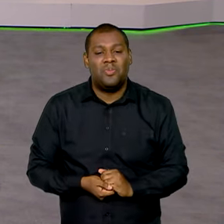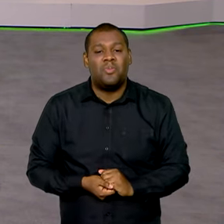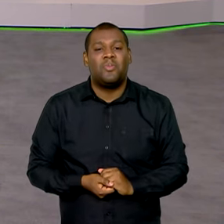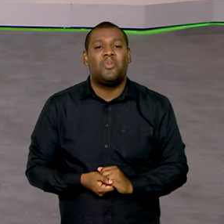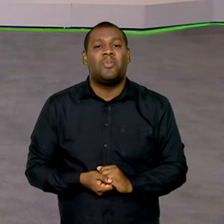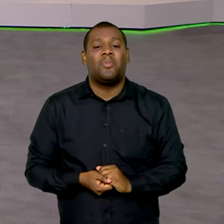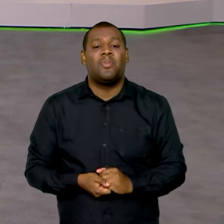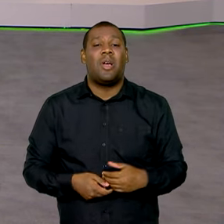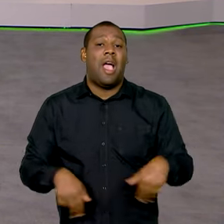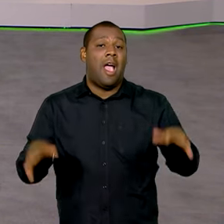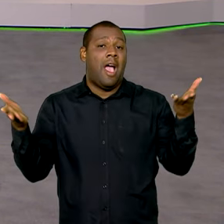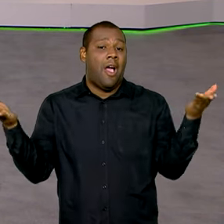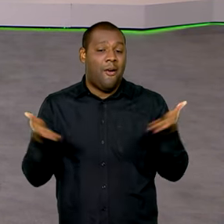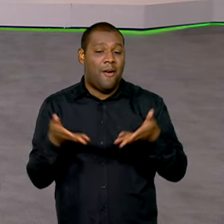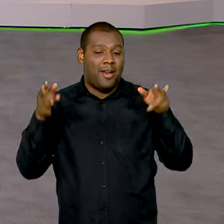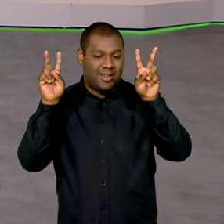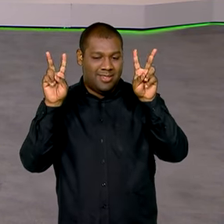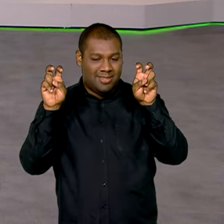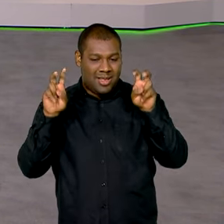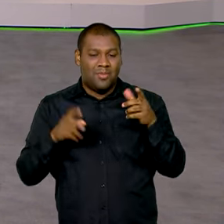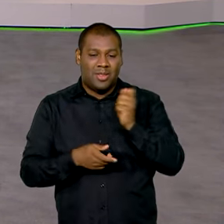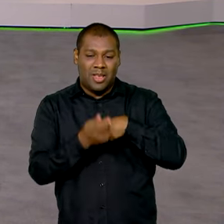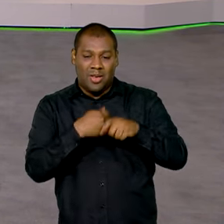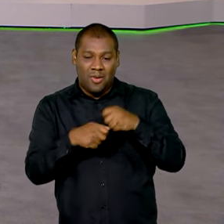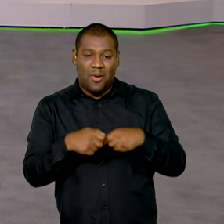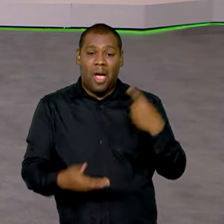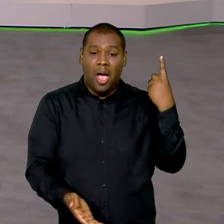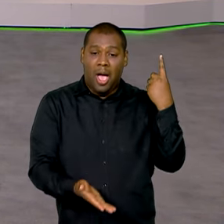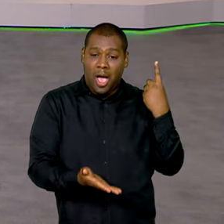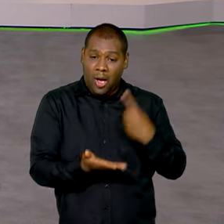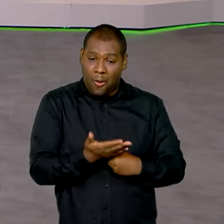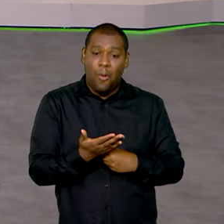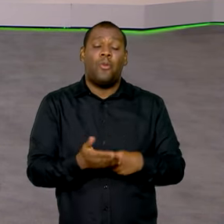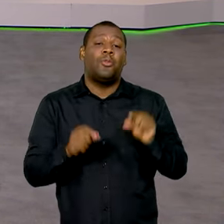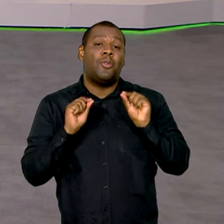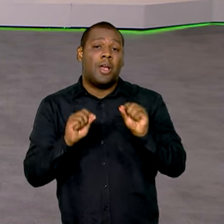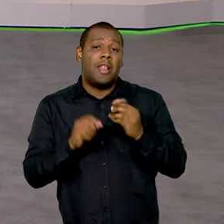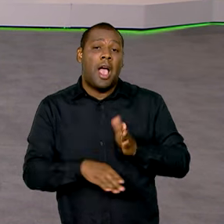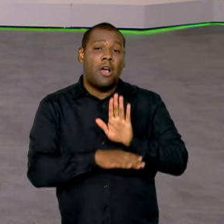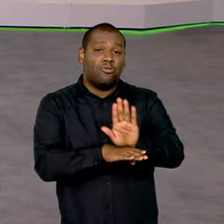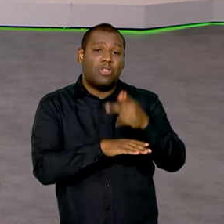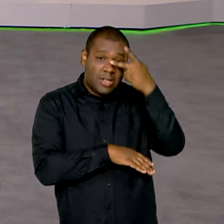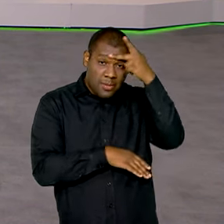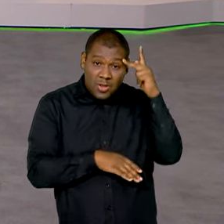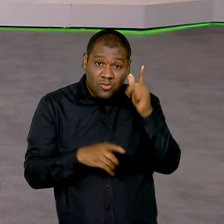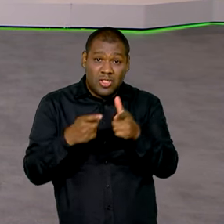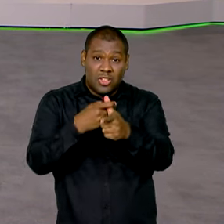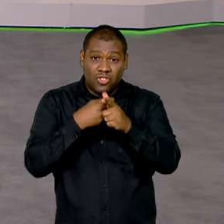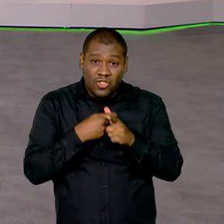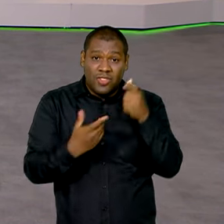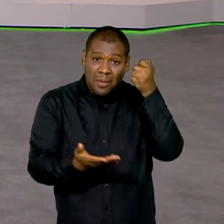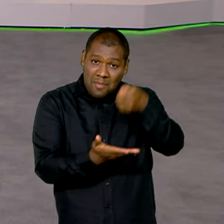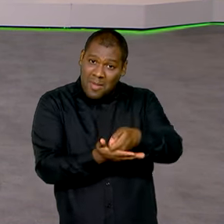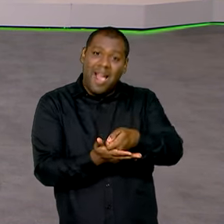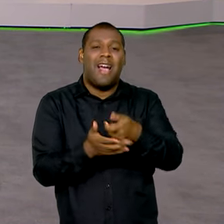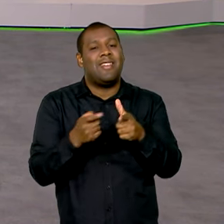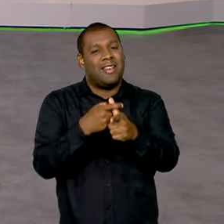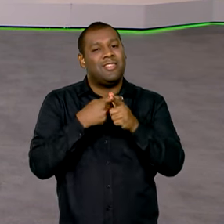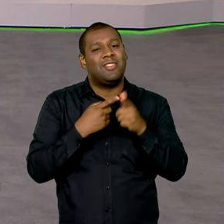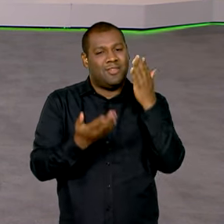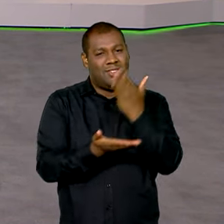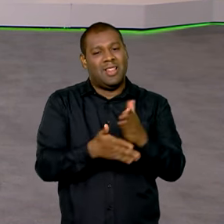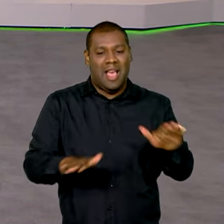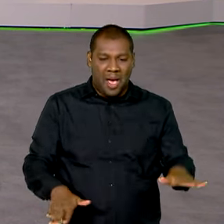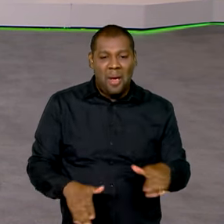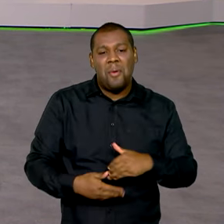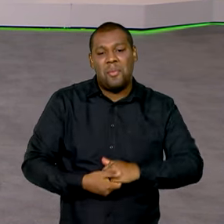Economia agora. Um novo acordo prevê a repactuação de dívidas de grande volume e que se tornaram impagáveis